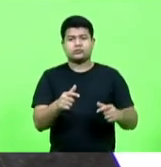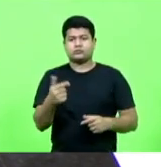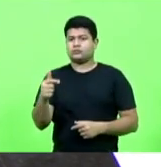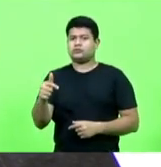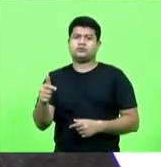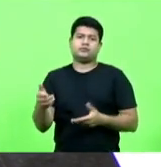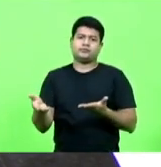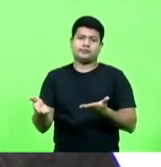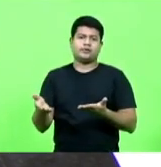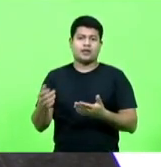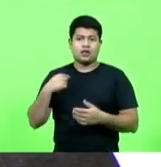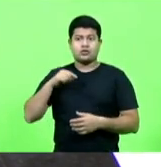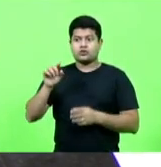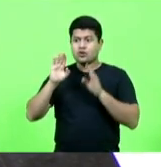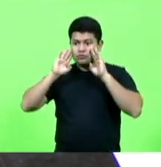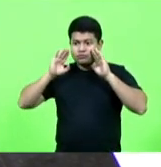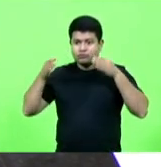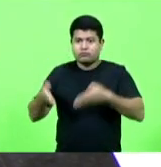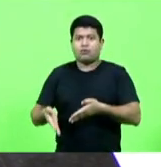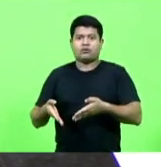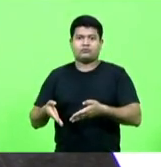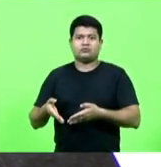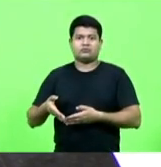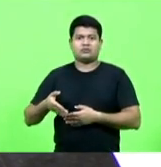exclusivamente ao seu imbigo, pensaram ali.